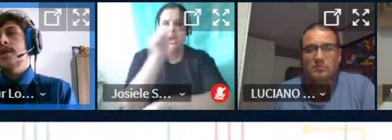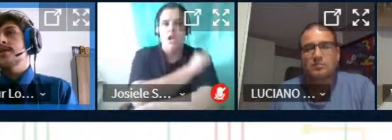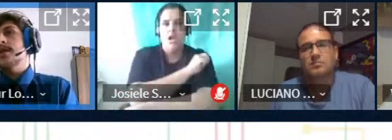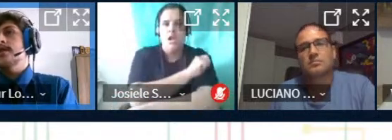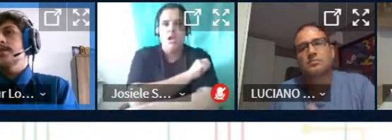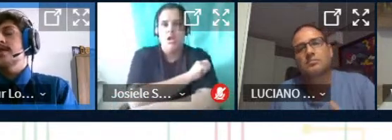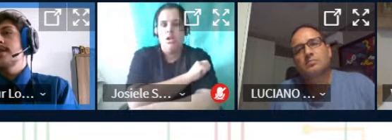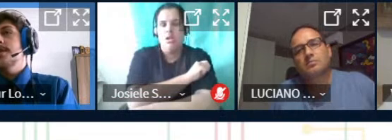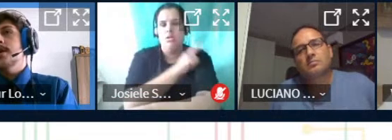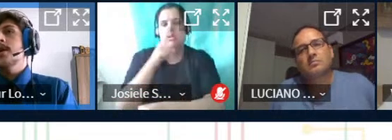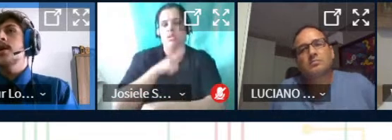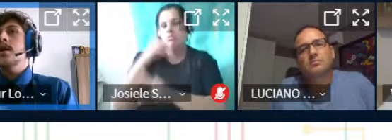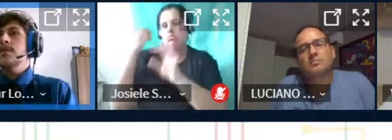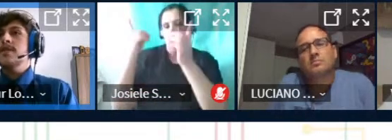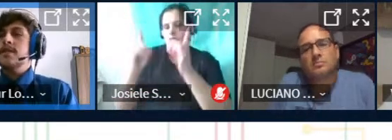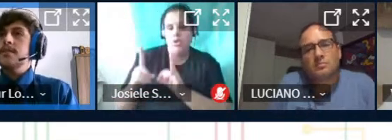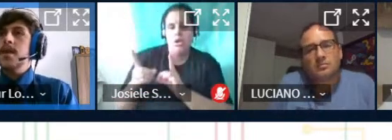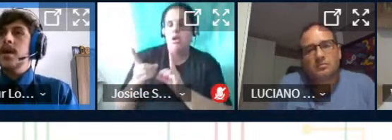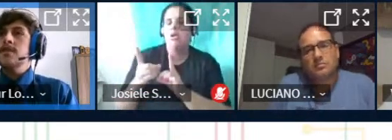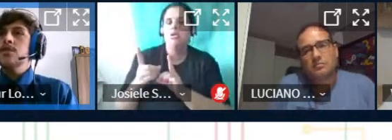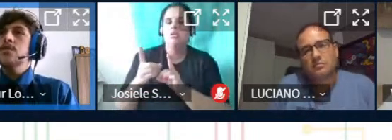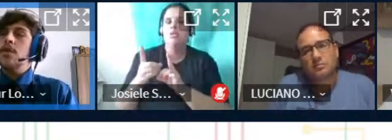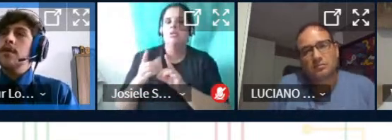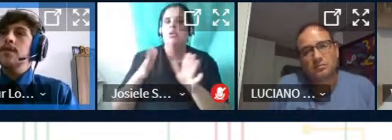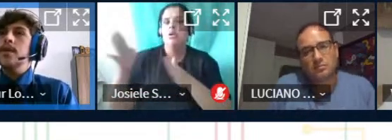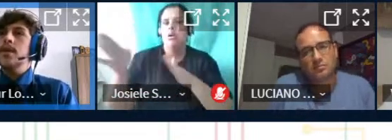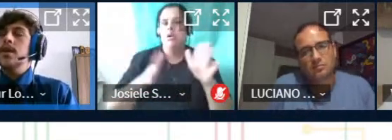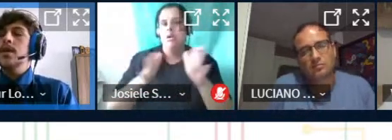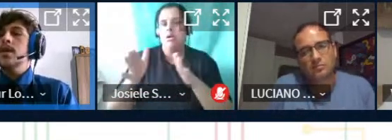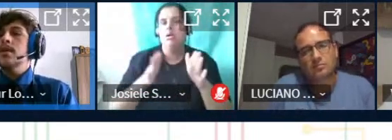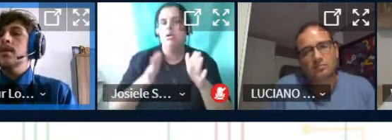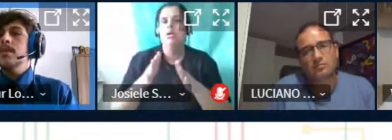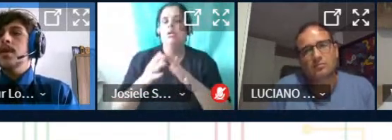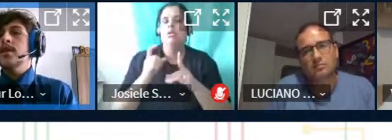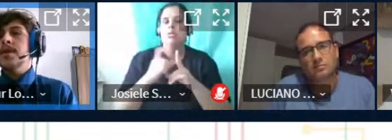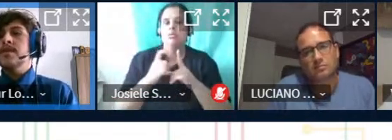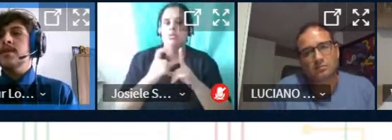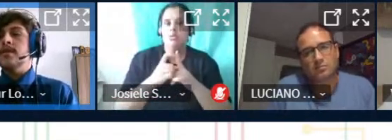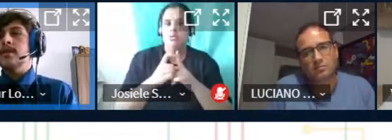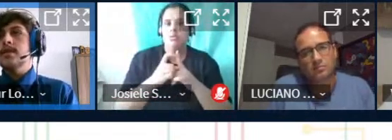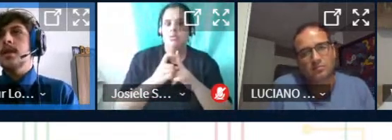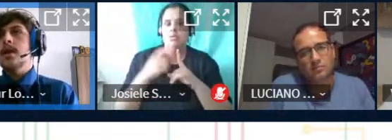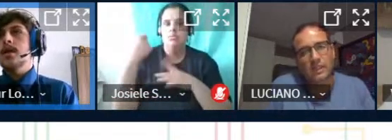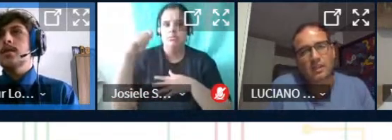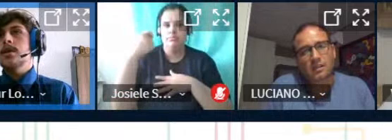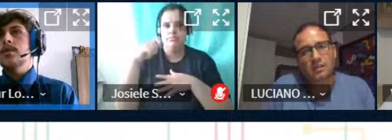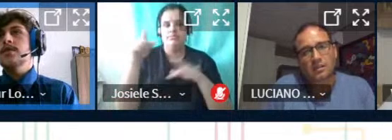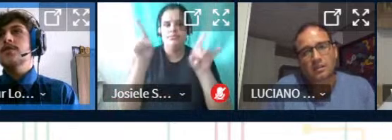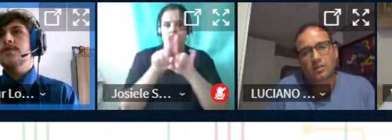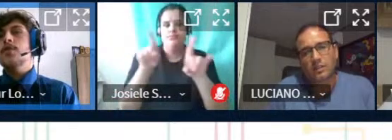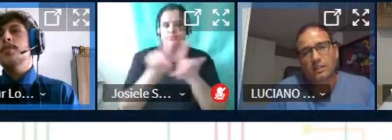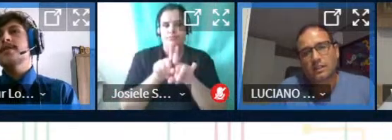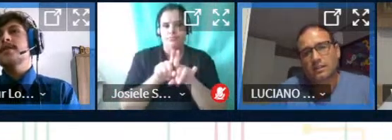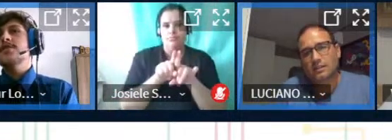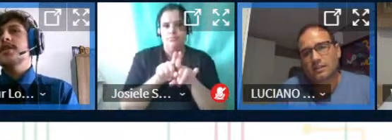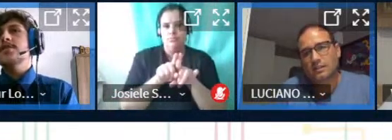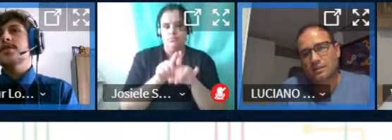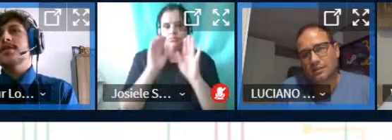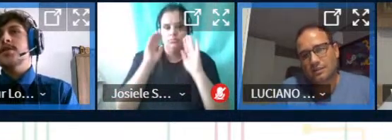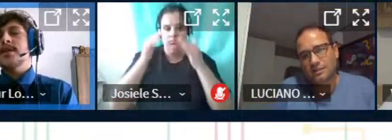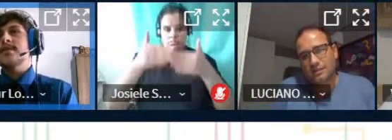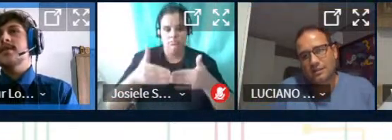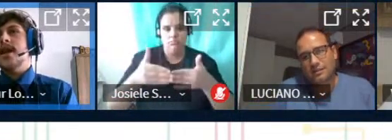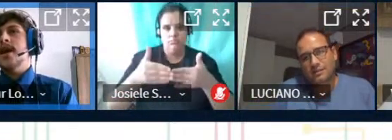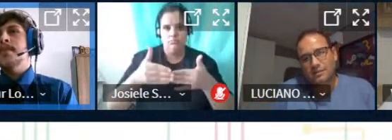tivessem alguma necessidade específica de acessibilidade no software que eles precisassem então a ficou com bastante